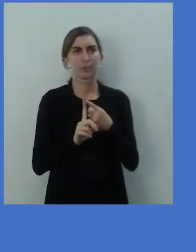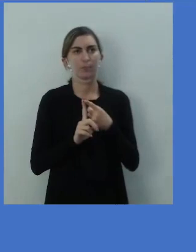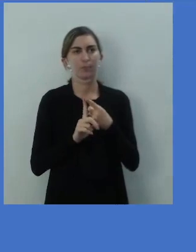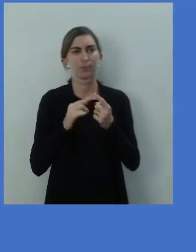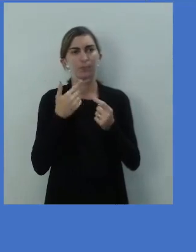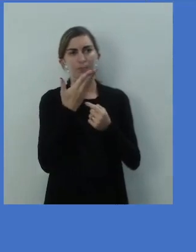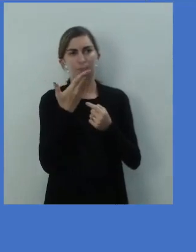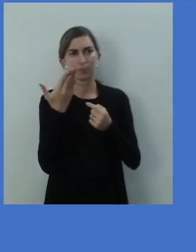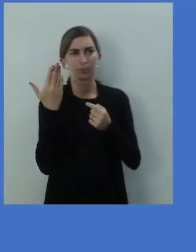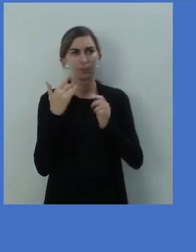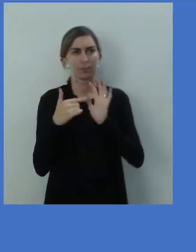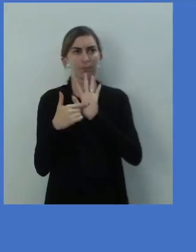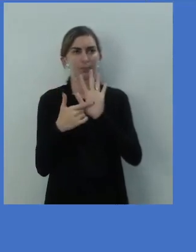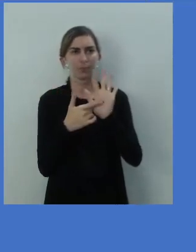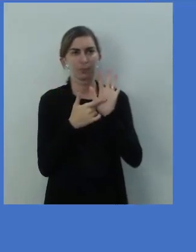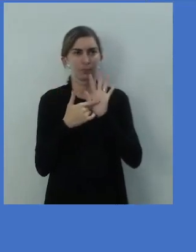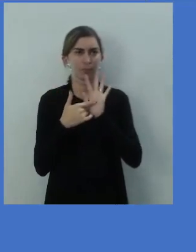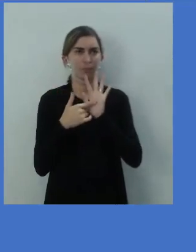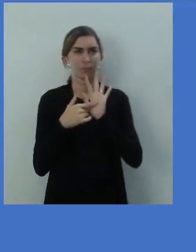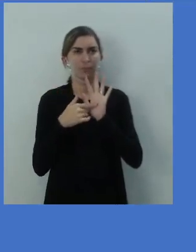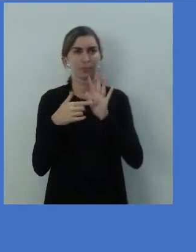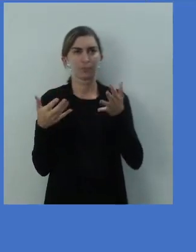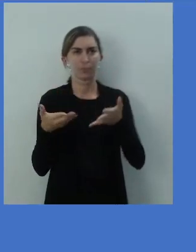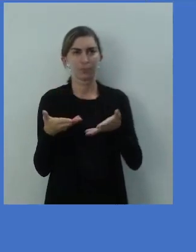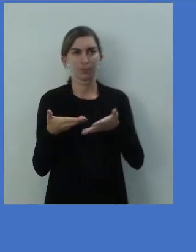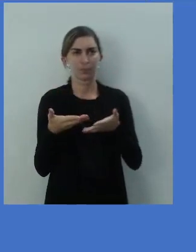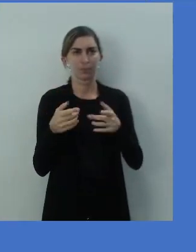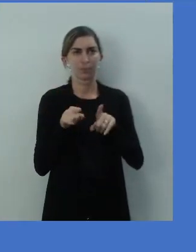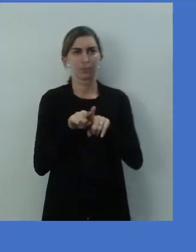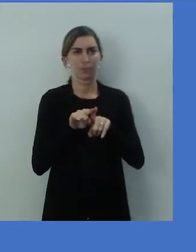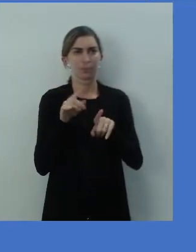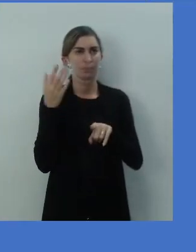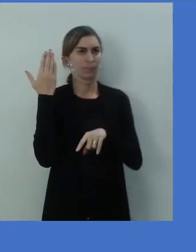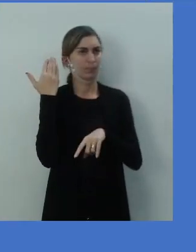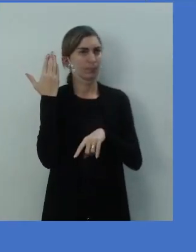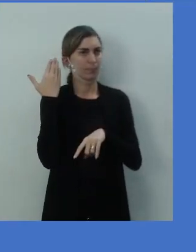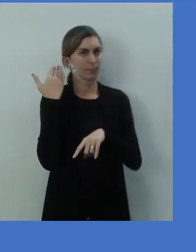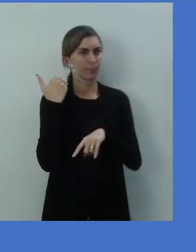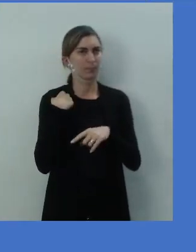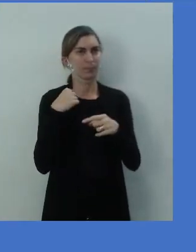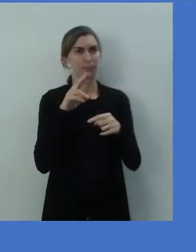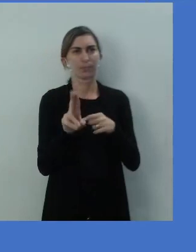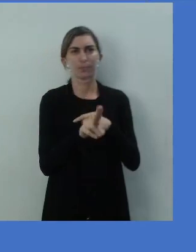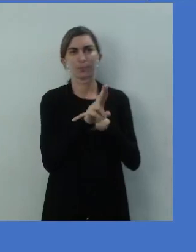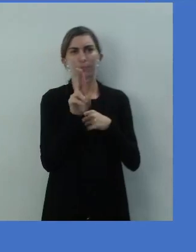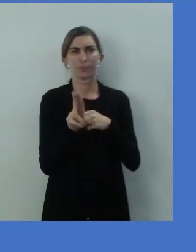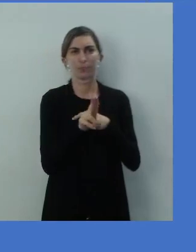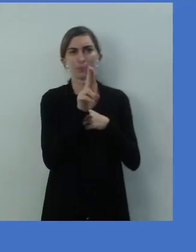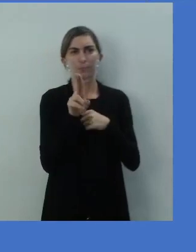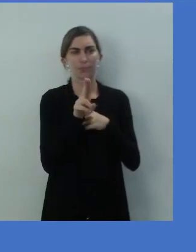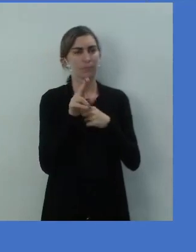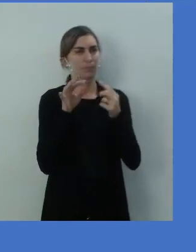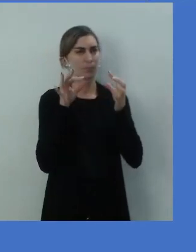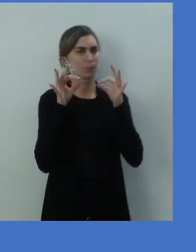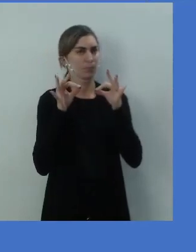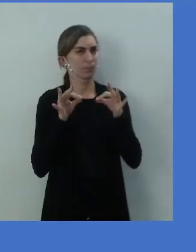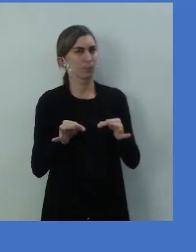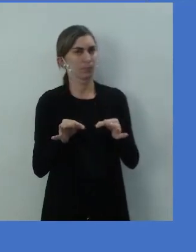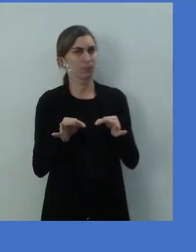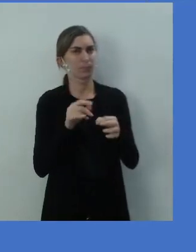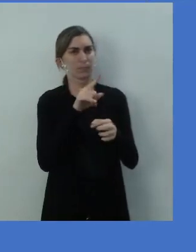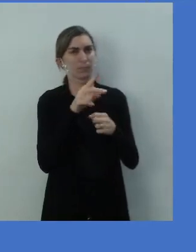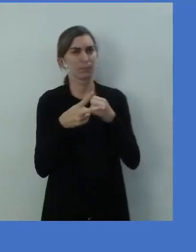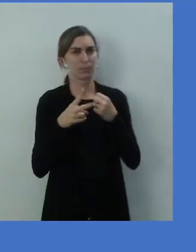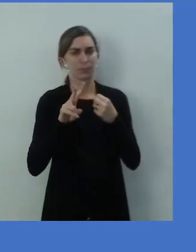aí indicando situações no presente e também no passado. A gente vai utilizar da maneira correta esse